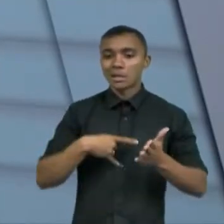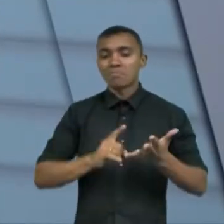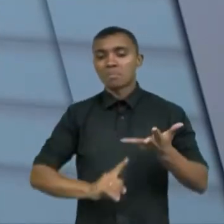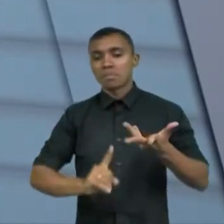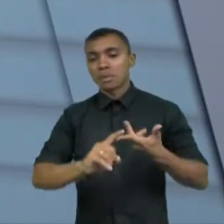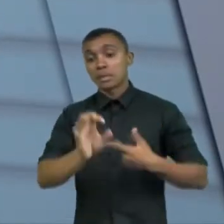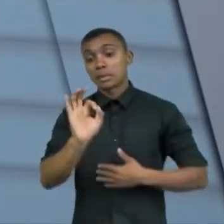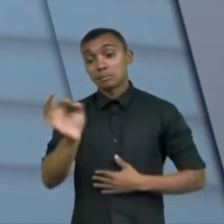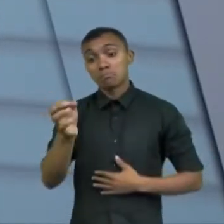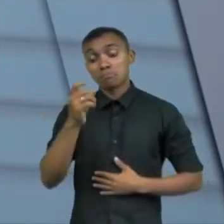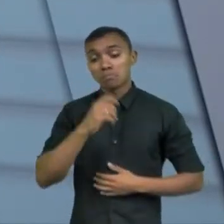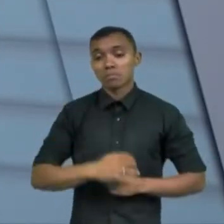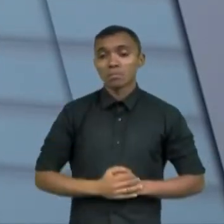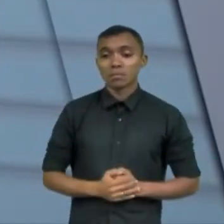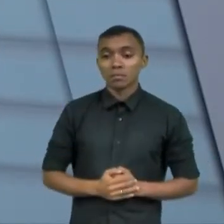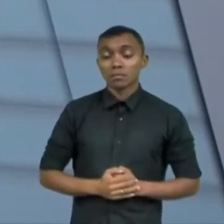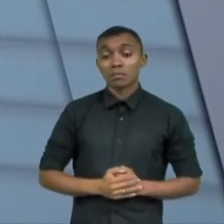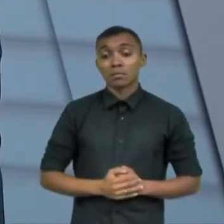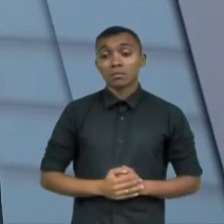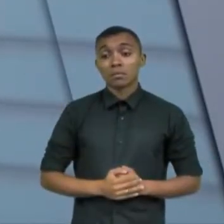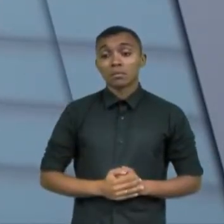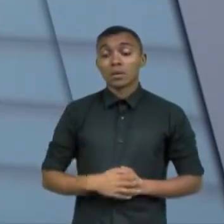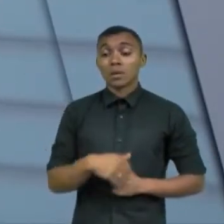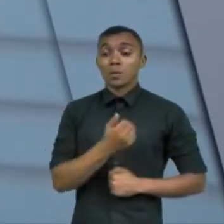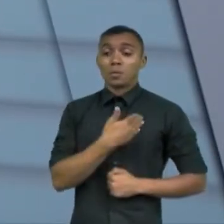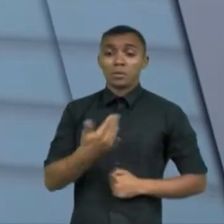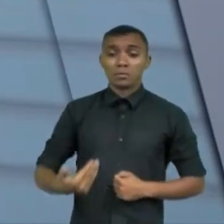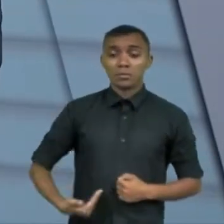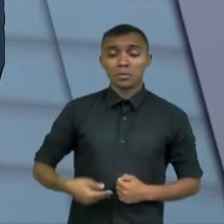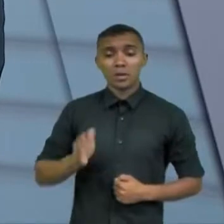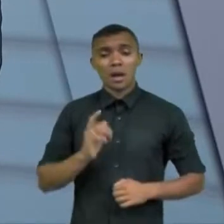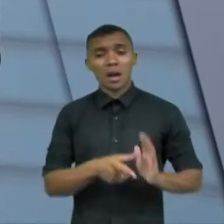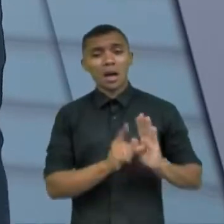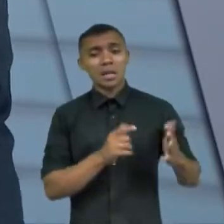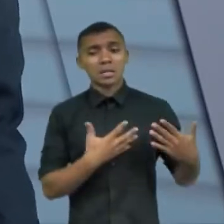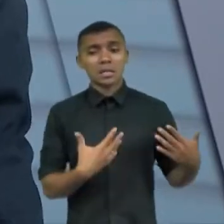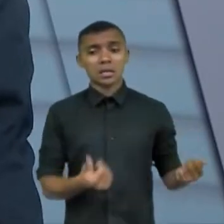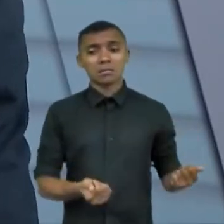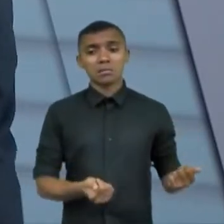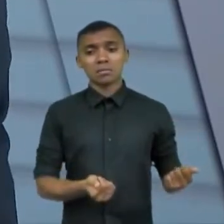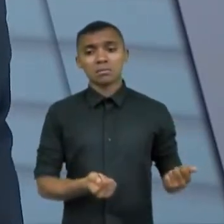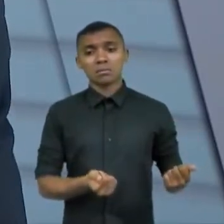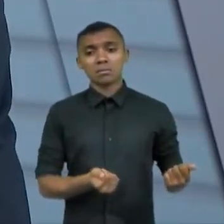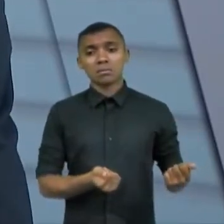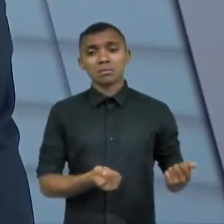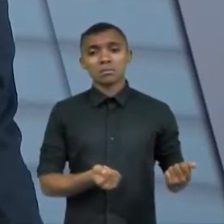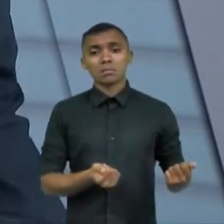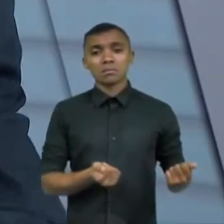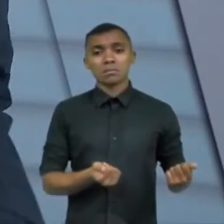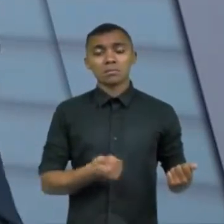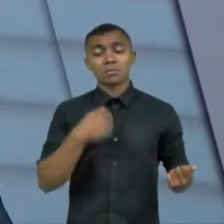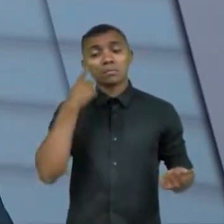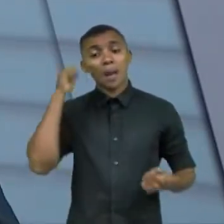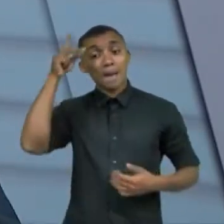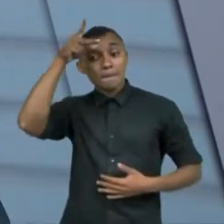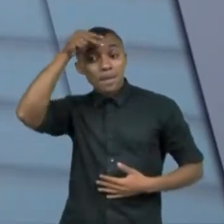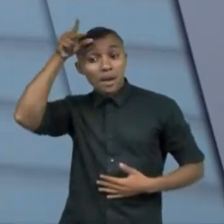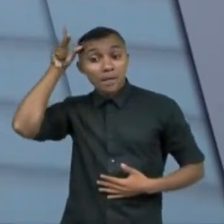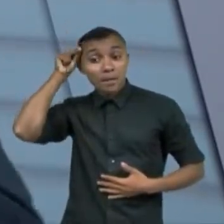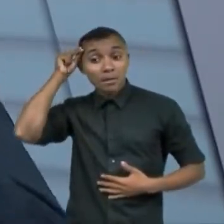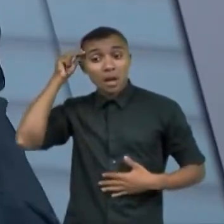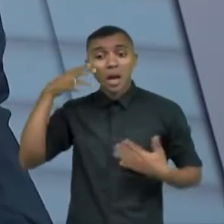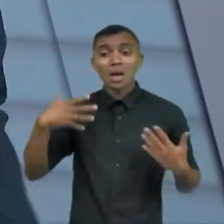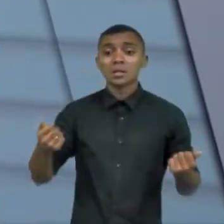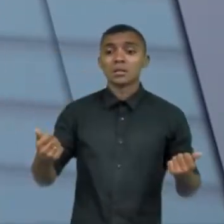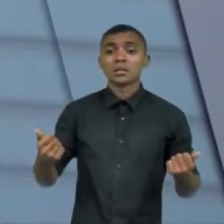a senhora diria que o estado está mais sensível mas não é só ser sensível a prefeitura está mais sensível o estado